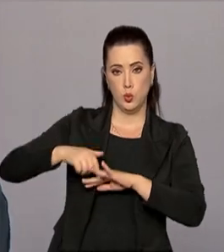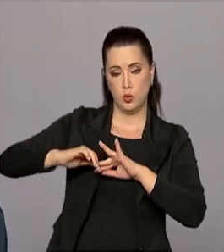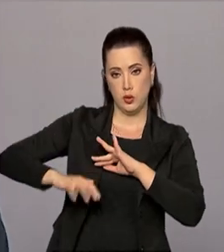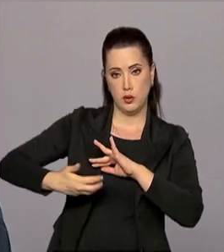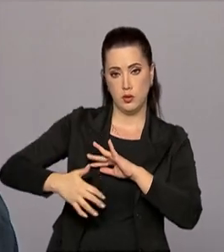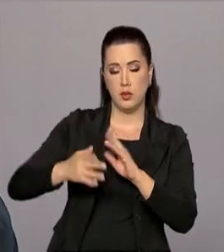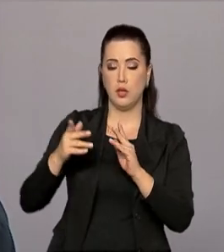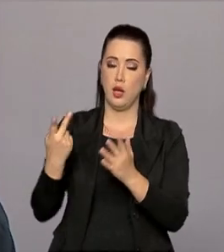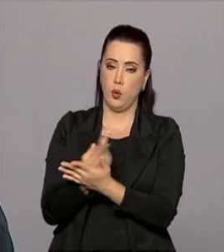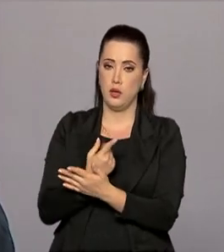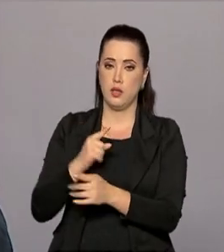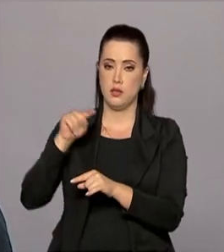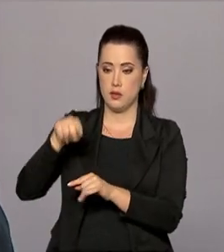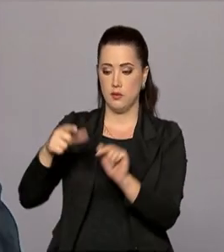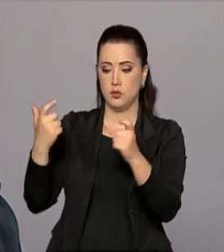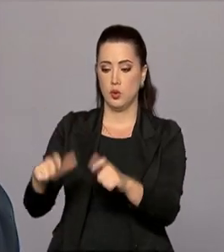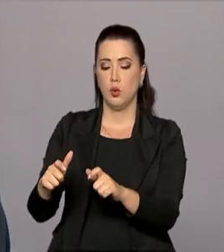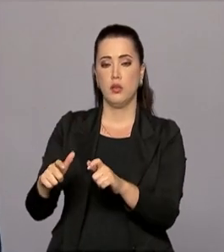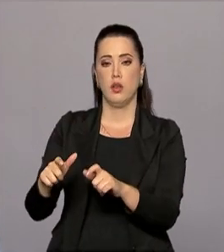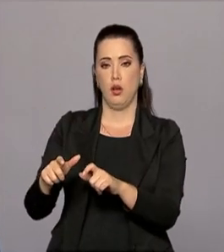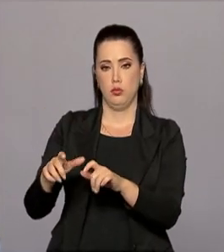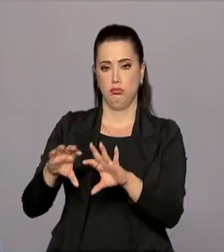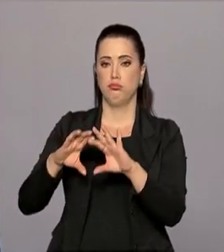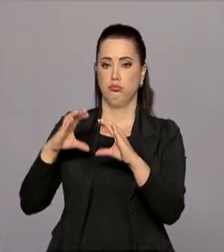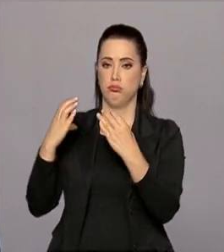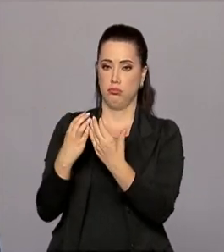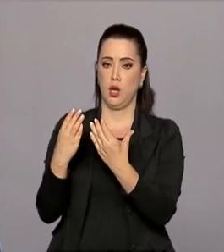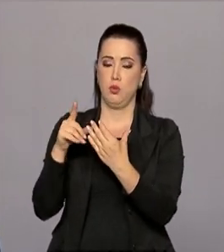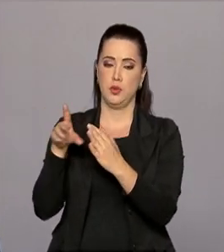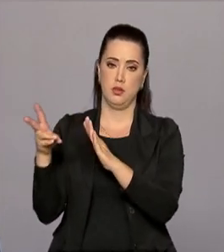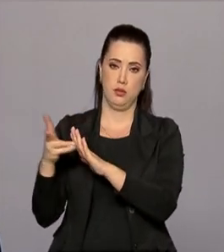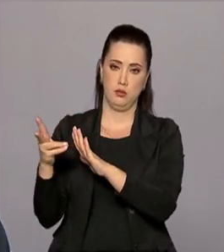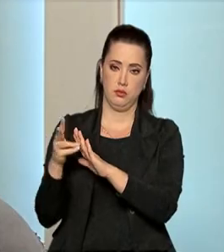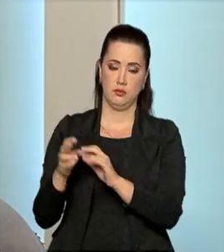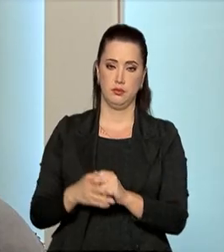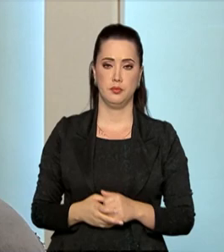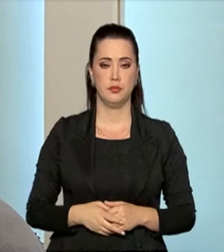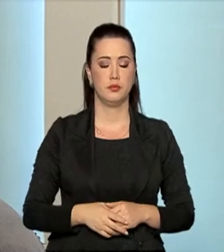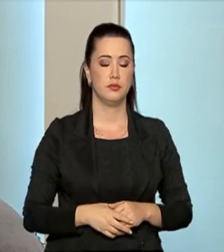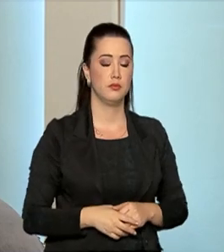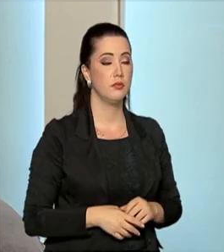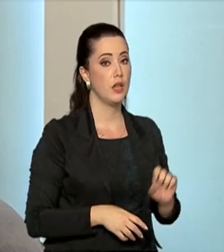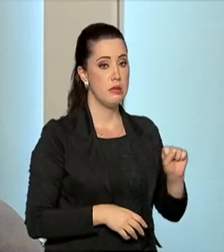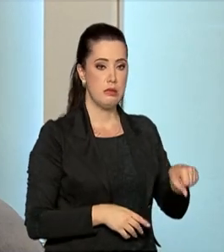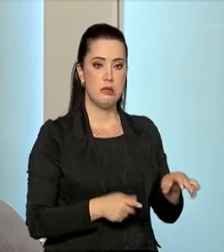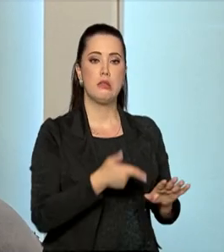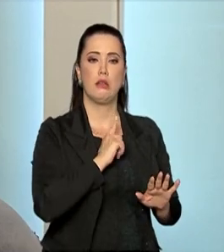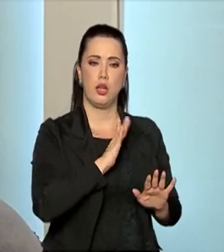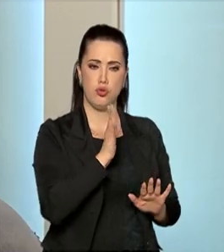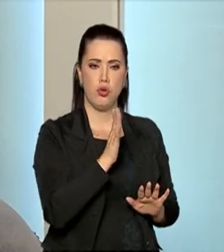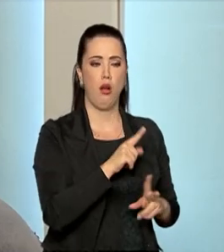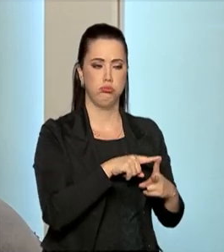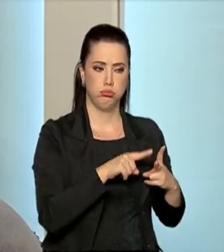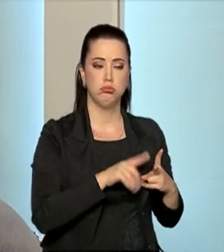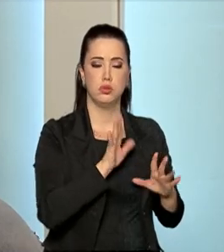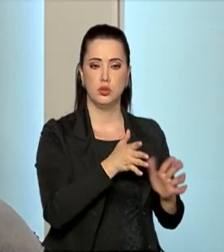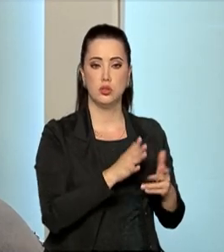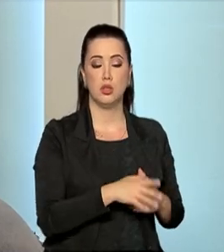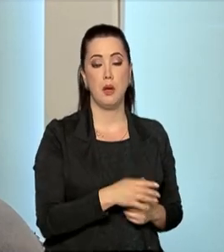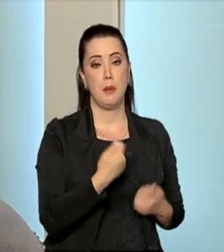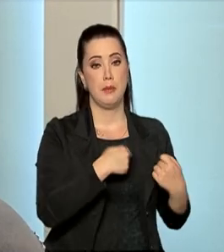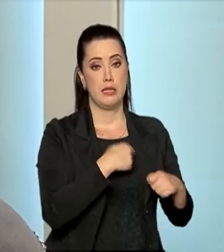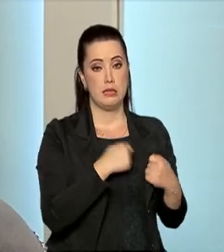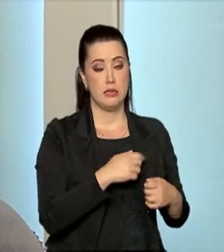que possa vir a ocorrer naquela comunidade. Isso já está previsto no projeto. Exatamente. A necessidade de